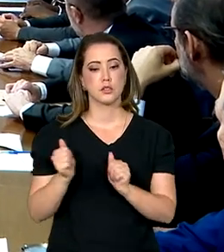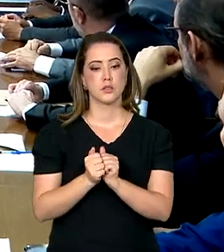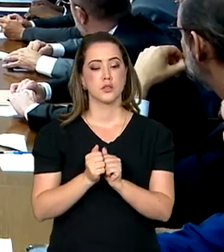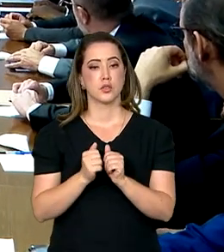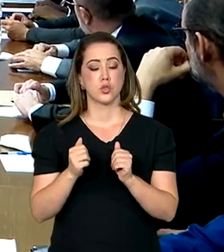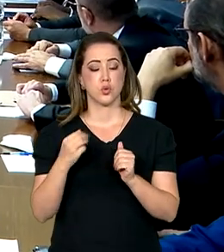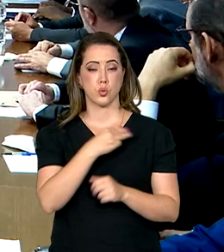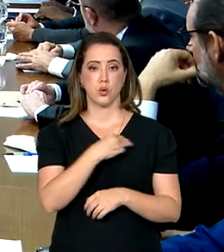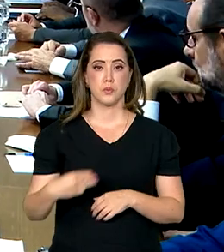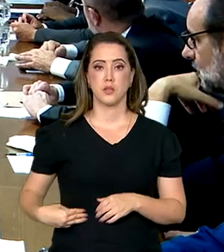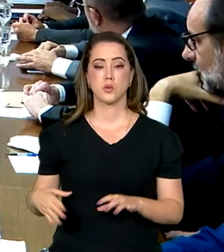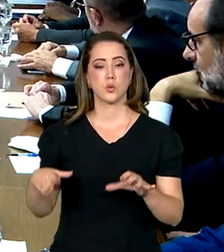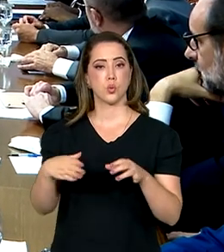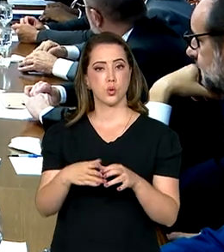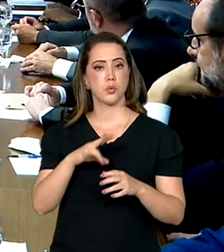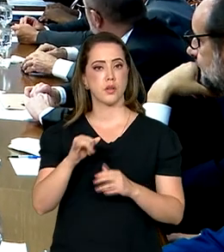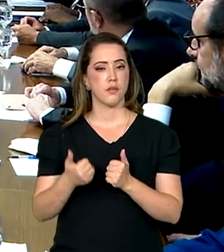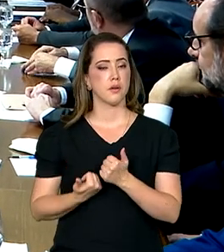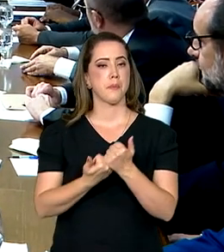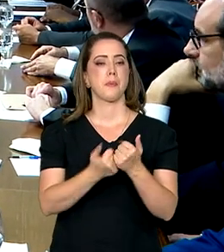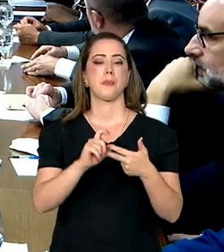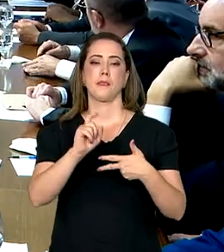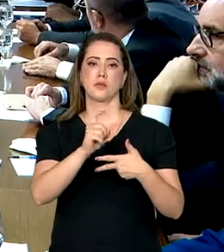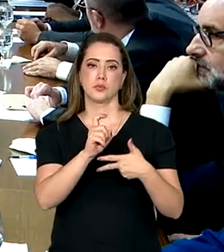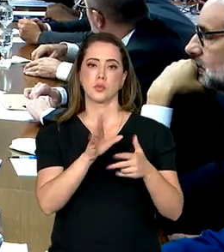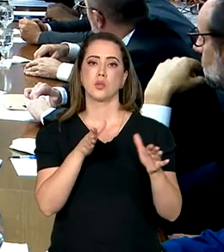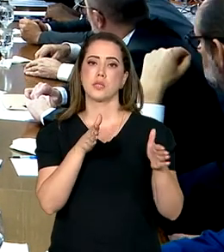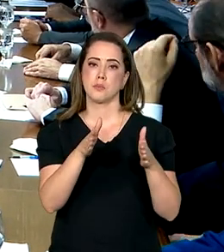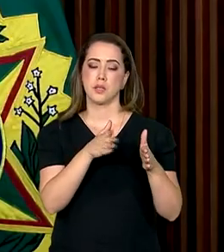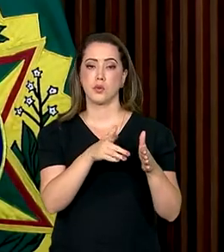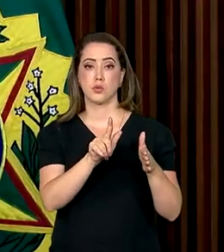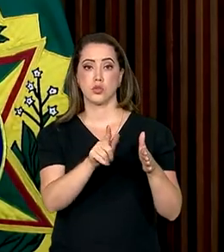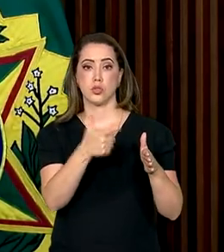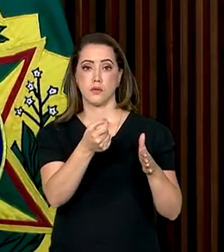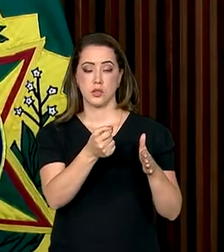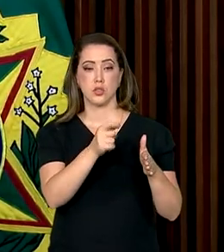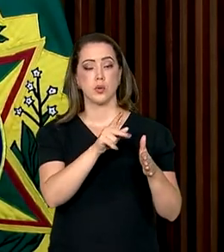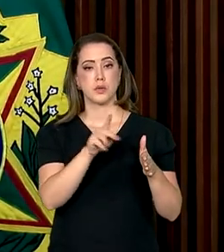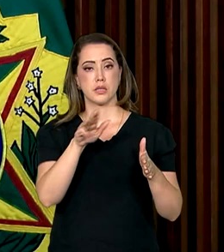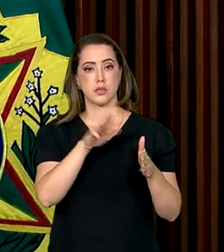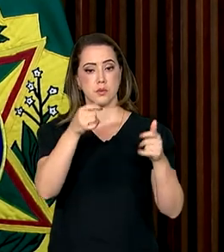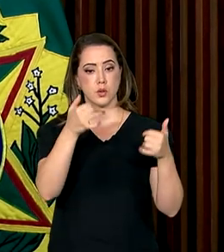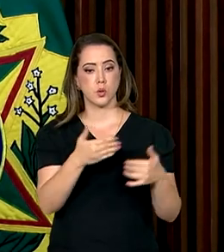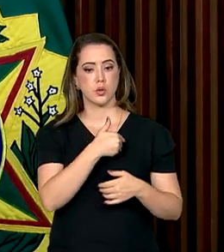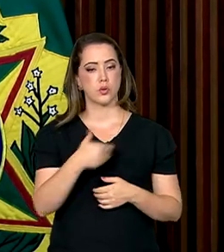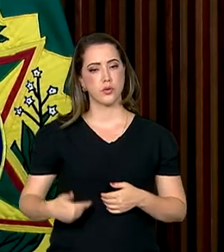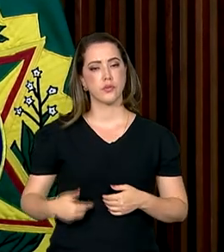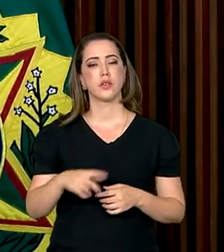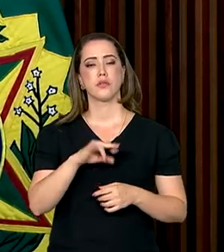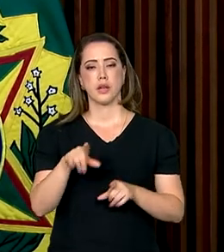integrantes da comissão, que vai auxiliar o executivo durante a presidência do G20, Lula ressaltou que o governo também vai